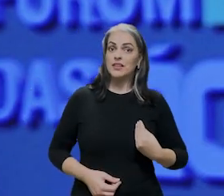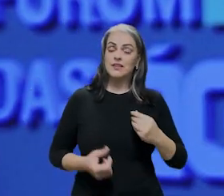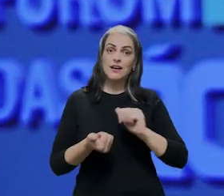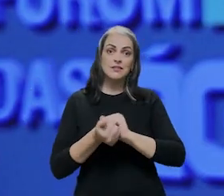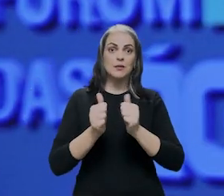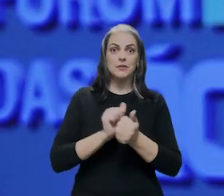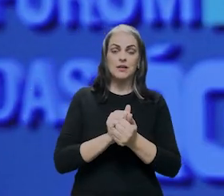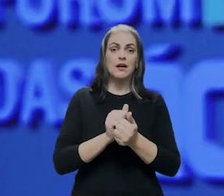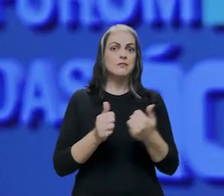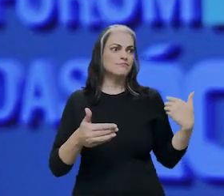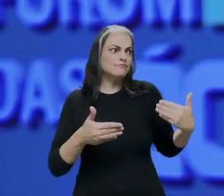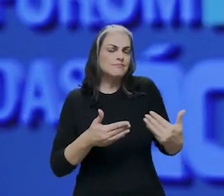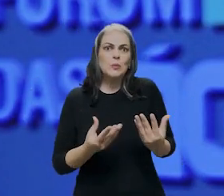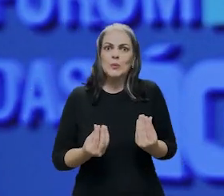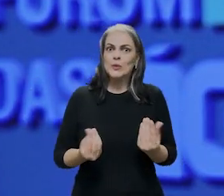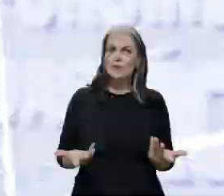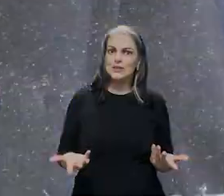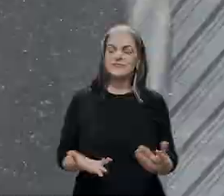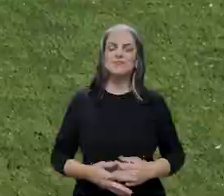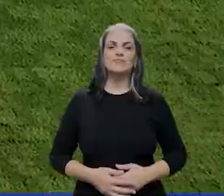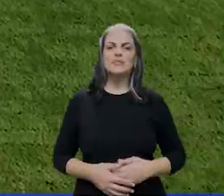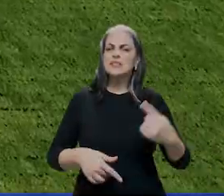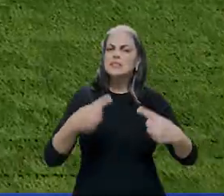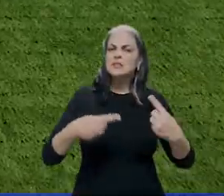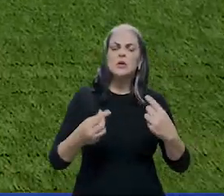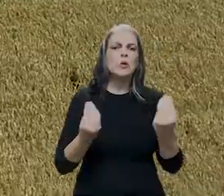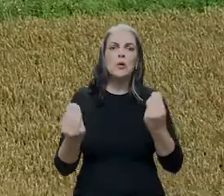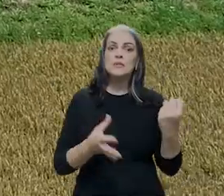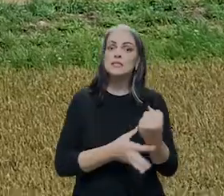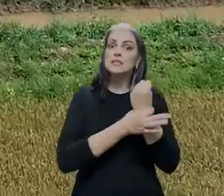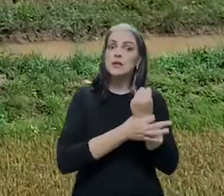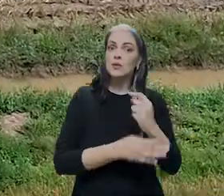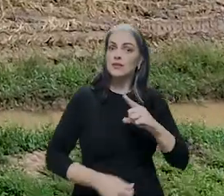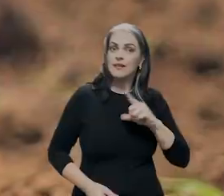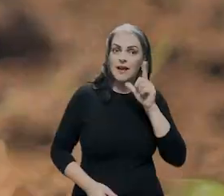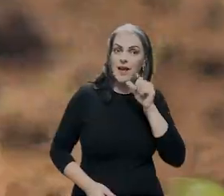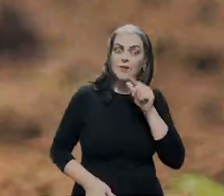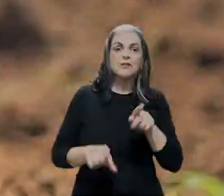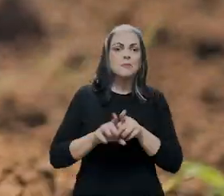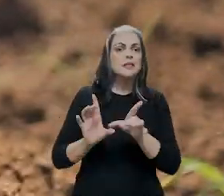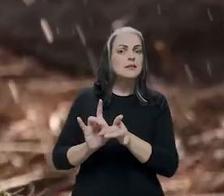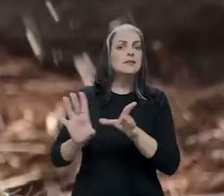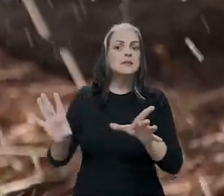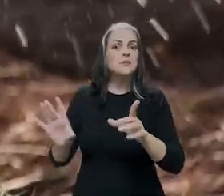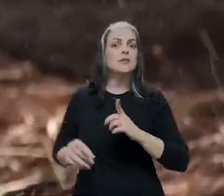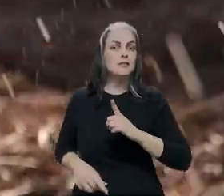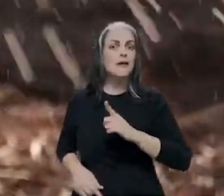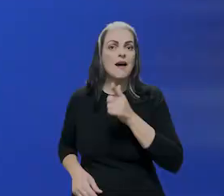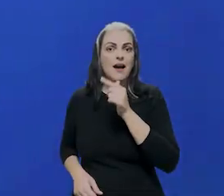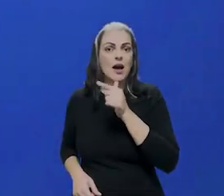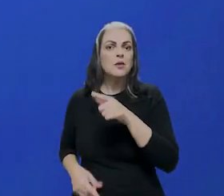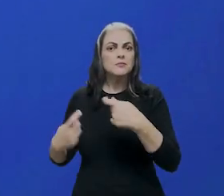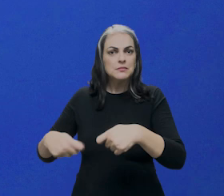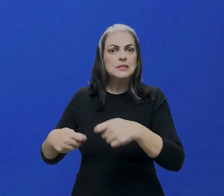adaptando para esse evento que tem sido cada vez mais recente. A gente vem discutindo segurança hídrica, disponibilização de água para quem mais